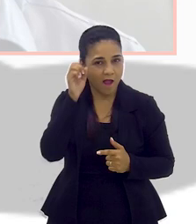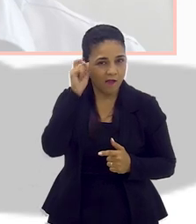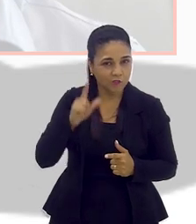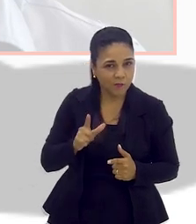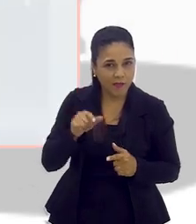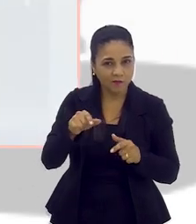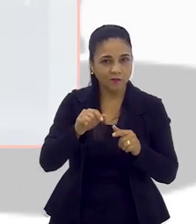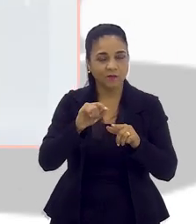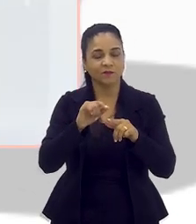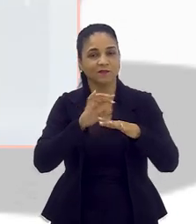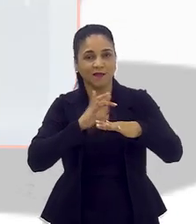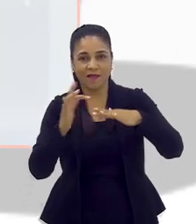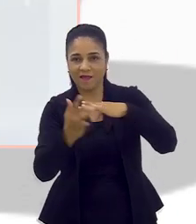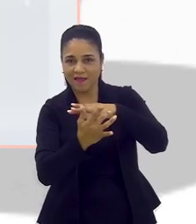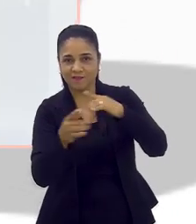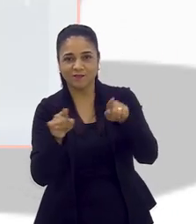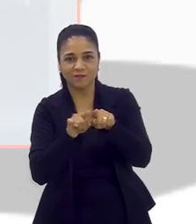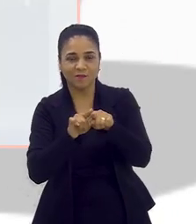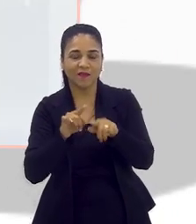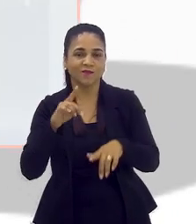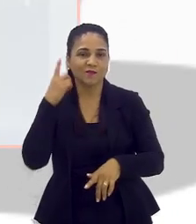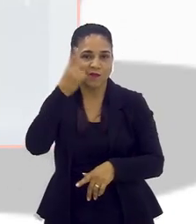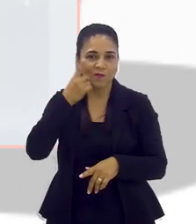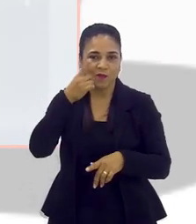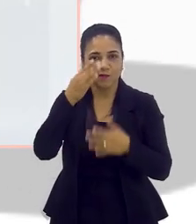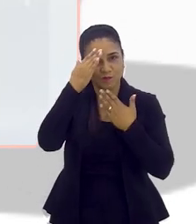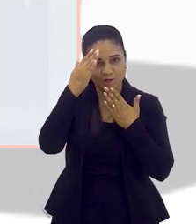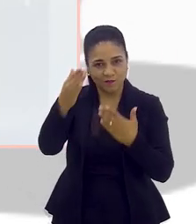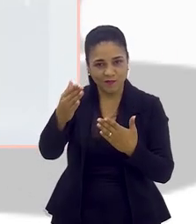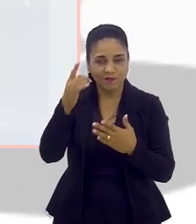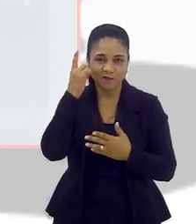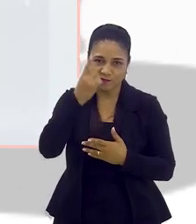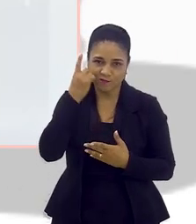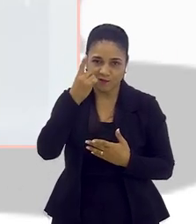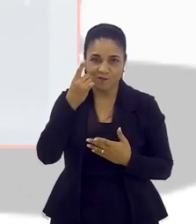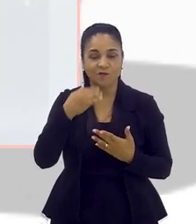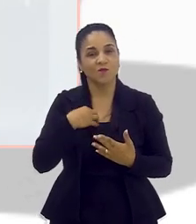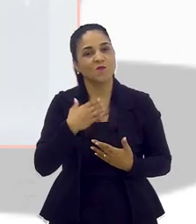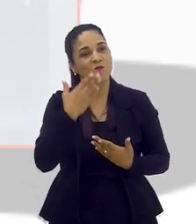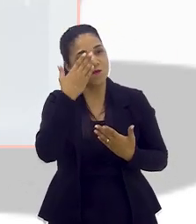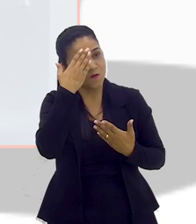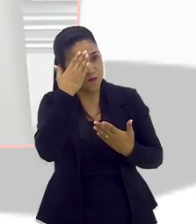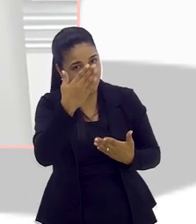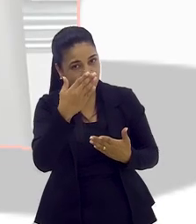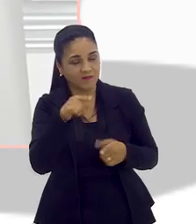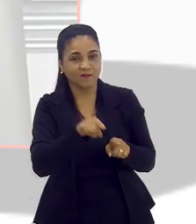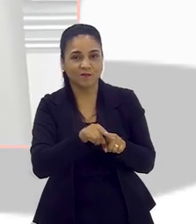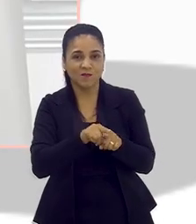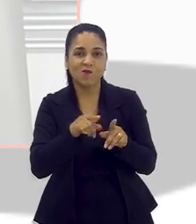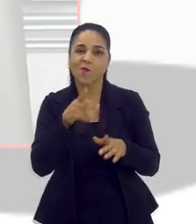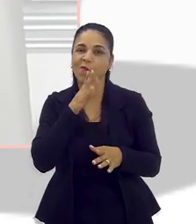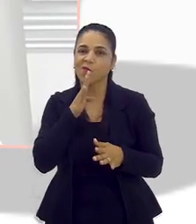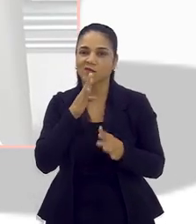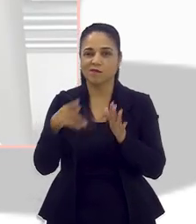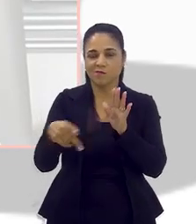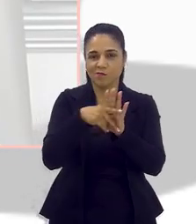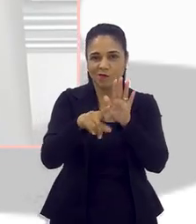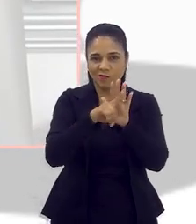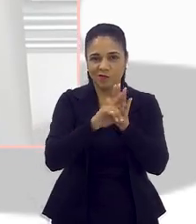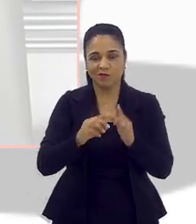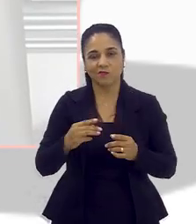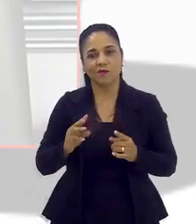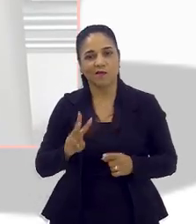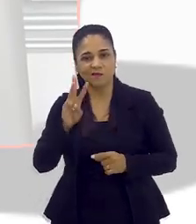fica ligadinho aqui nas nossas redes e também na rede do deputado para acompanhar esse projeto. Muito obrigada, tá, deputado? Valeu. Se quiser conhecer mais nossos